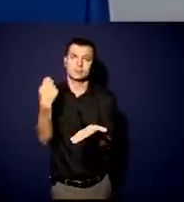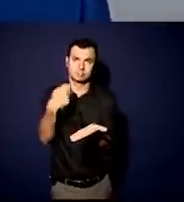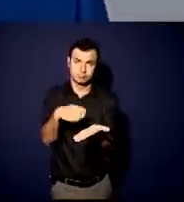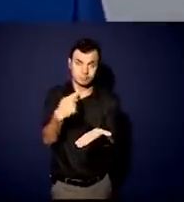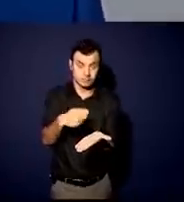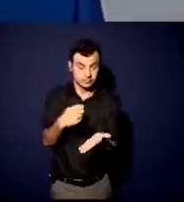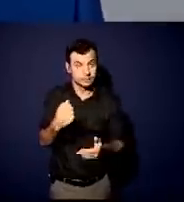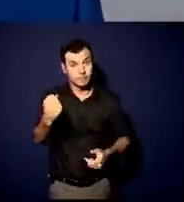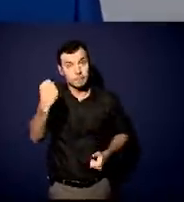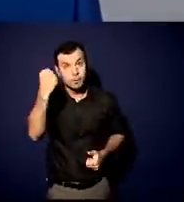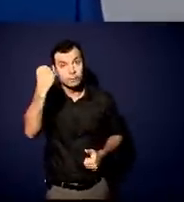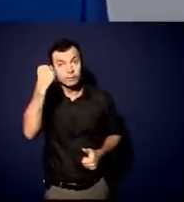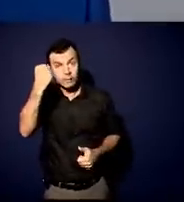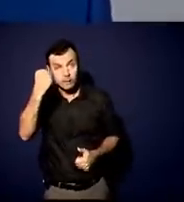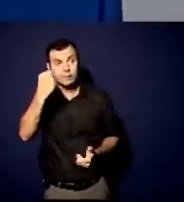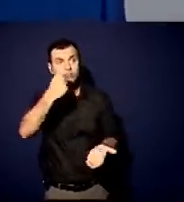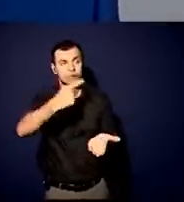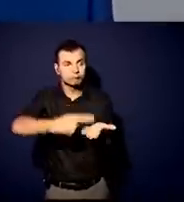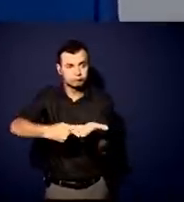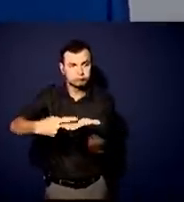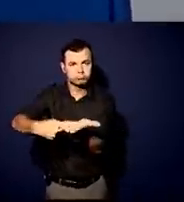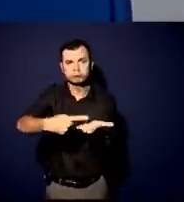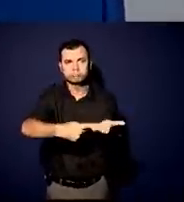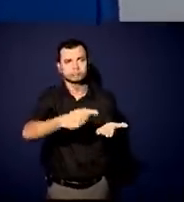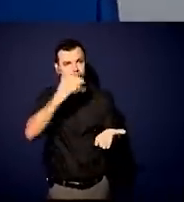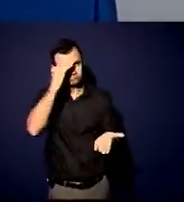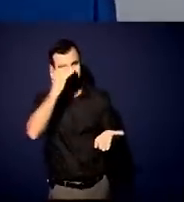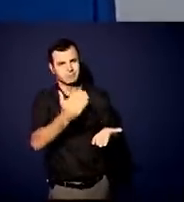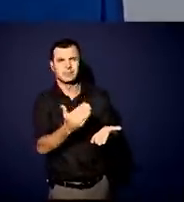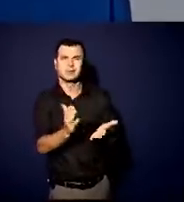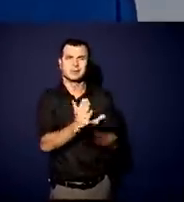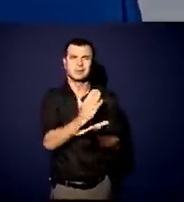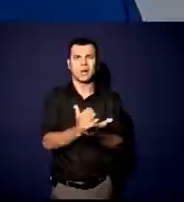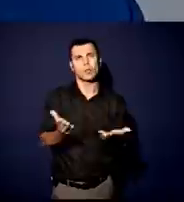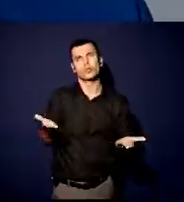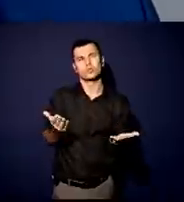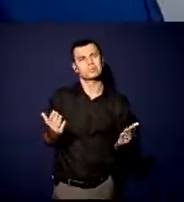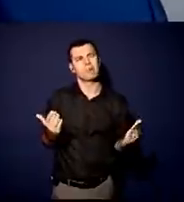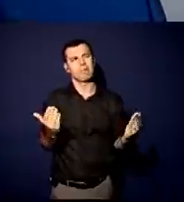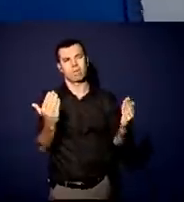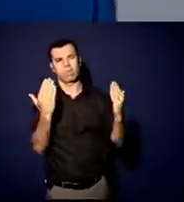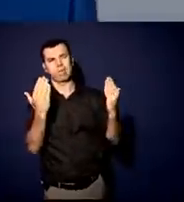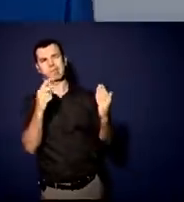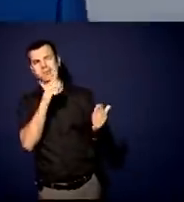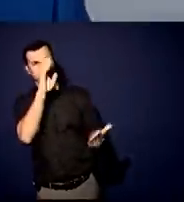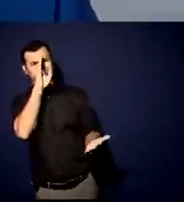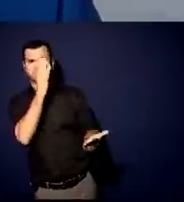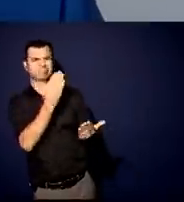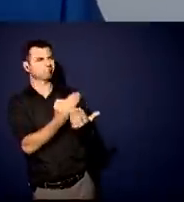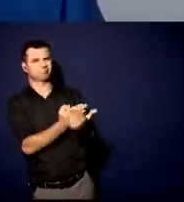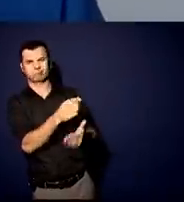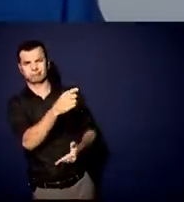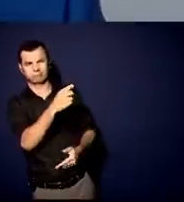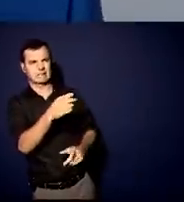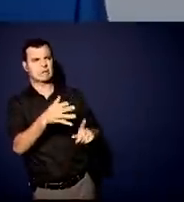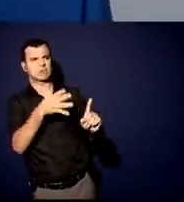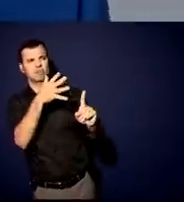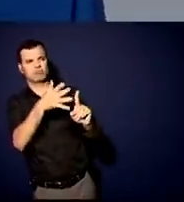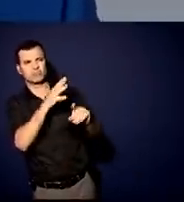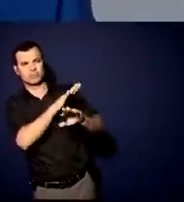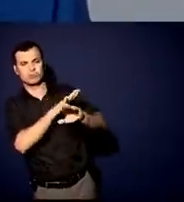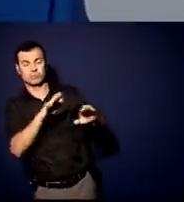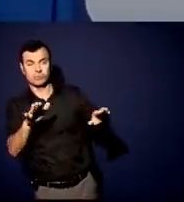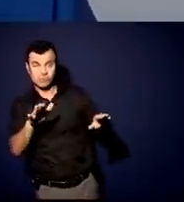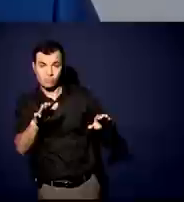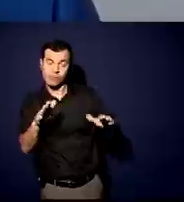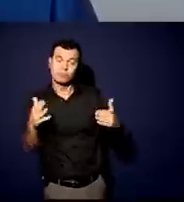poderoso e a gente vive um momento de descrença, onde as pessoas já não acreditam tanto no discurso e talvez